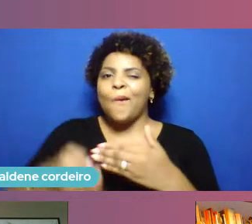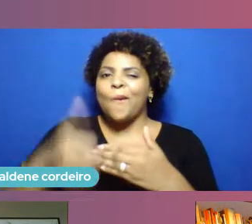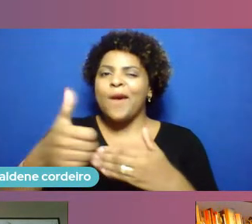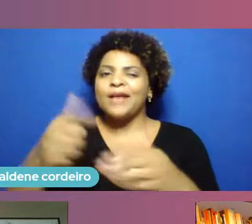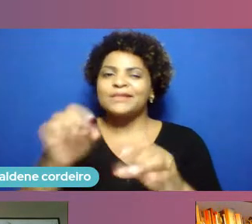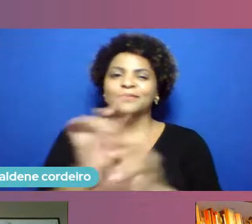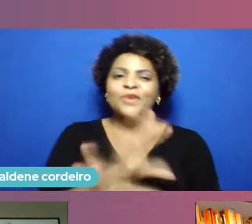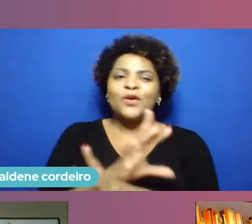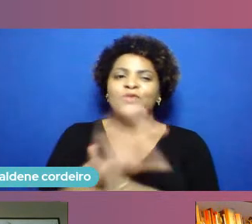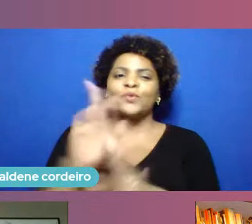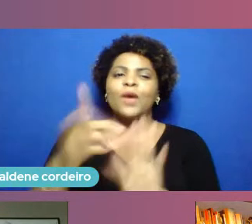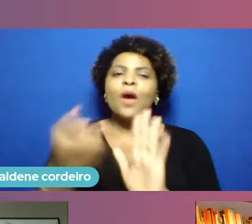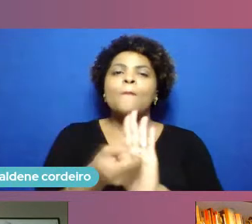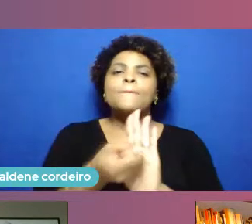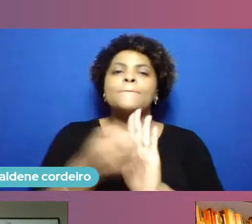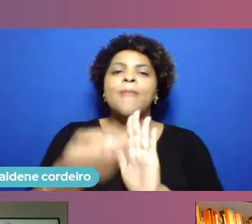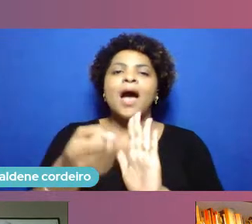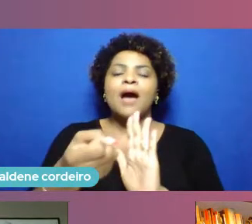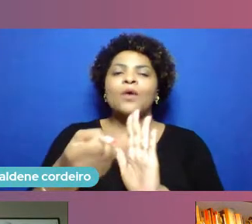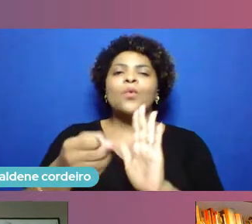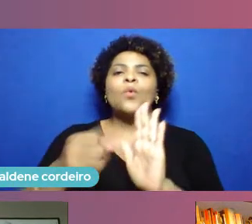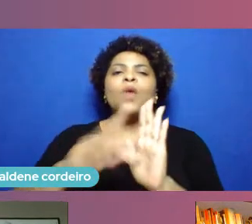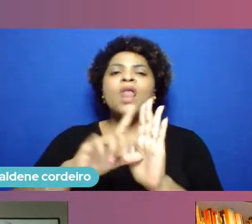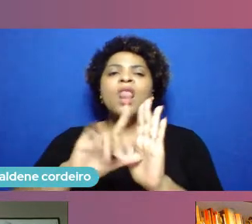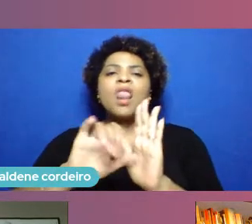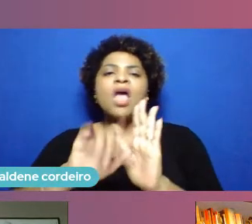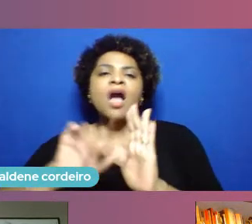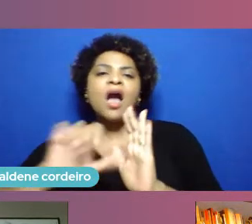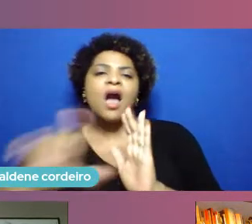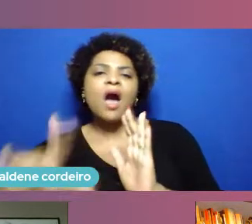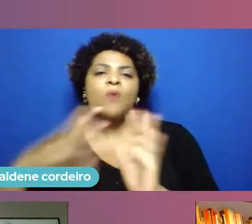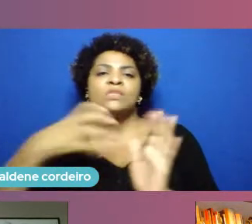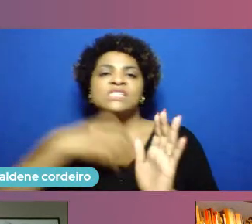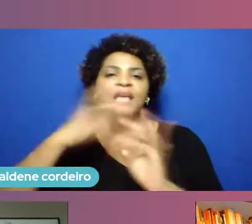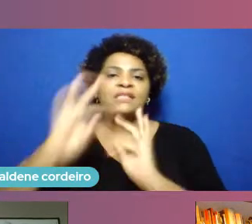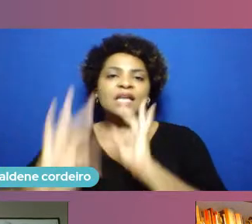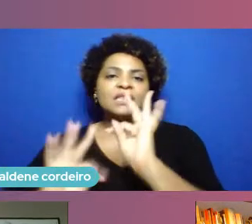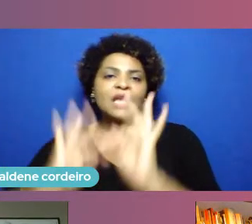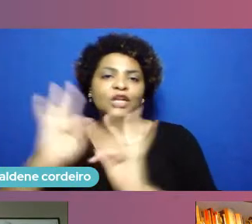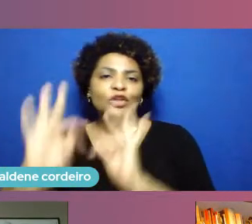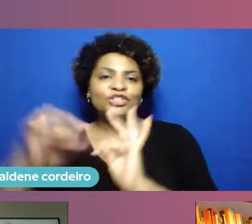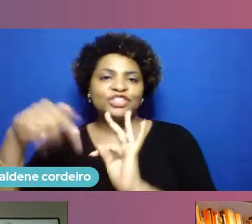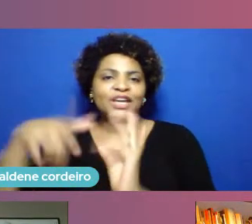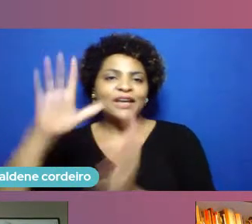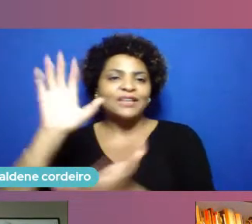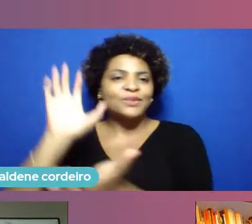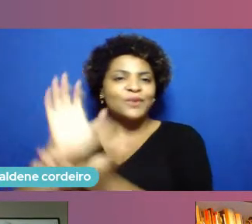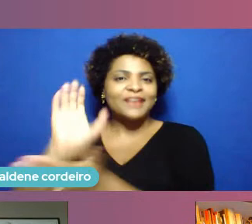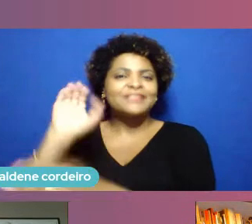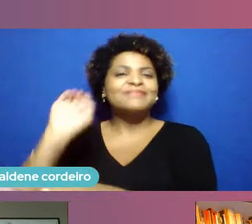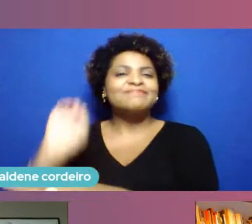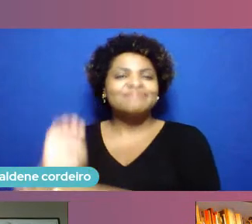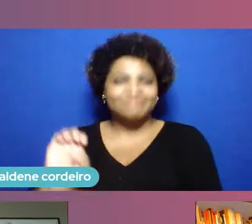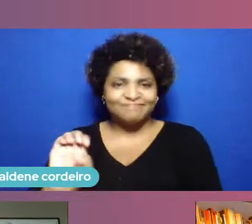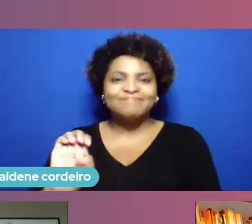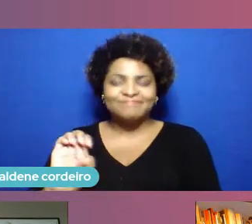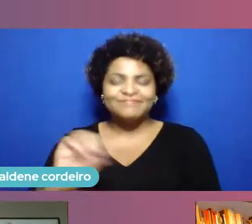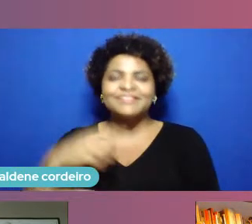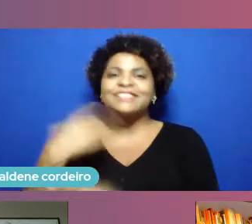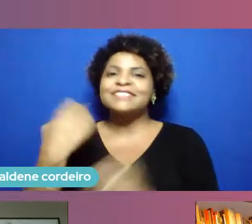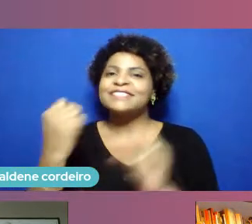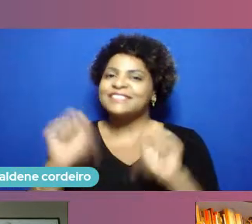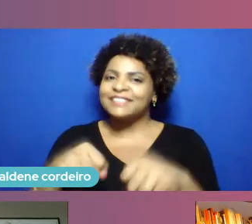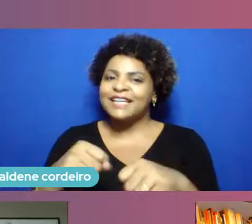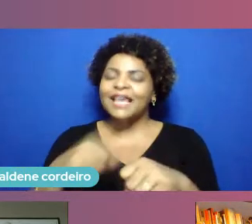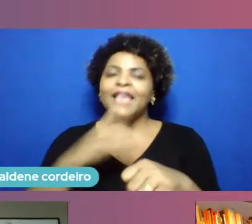Marco Legal de Ciência e Tecnologia e Inovação do Recife, buscando as melhores práticas já adotadas no Marco Legal de Inovação Federal,